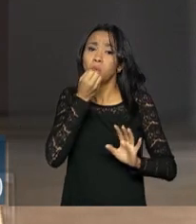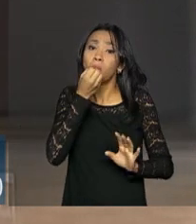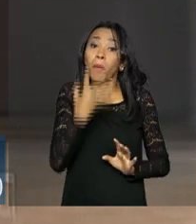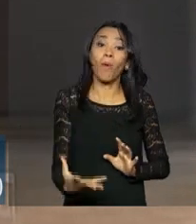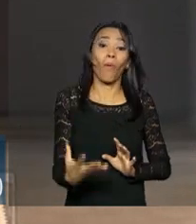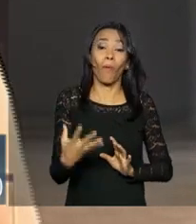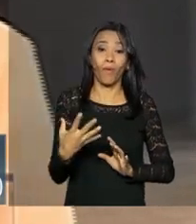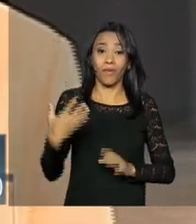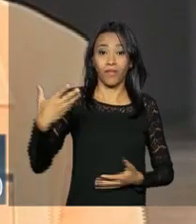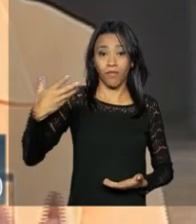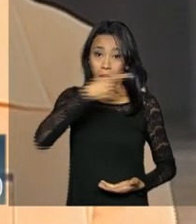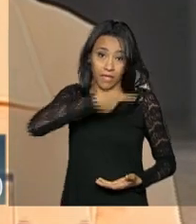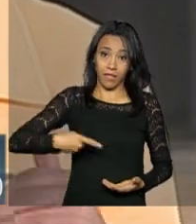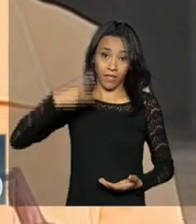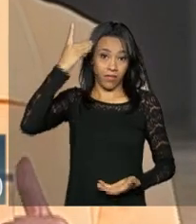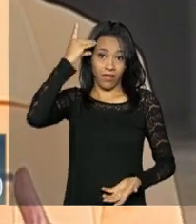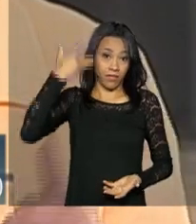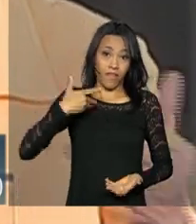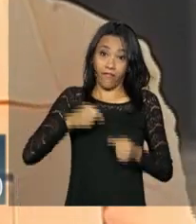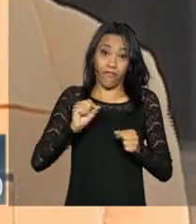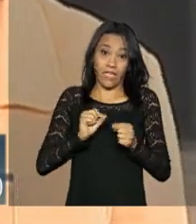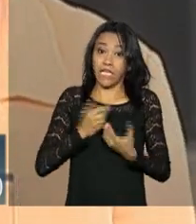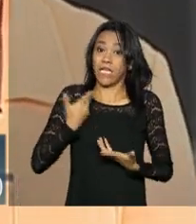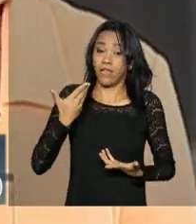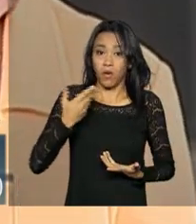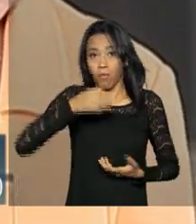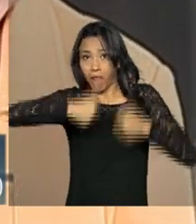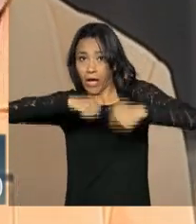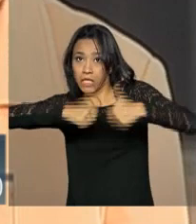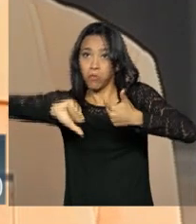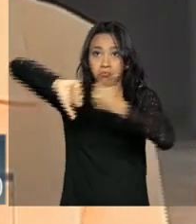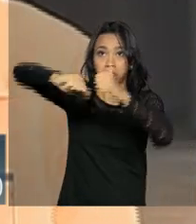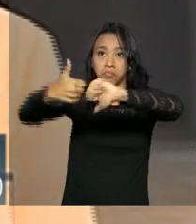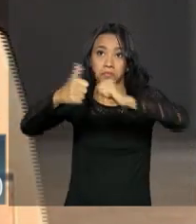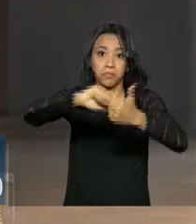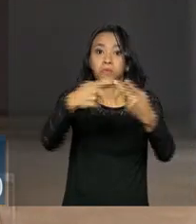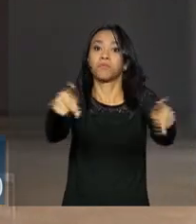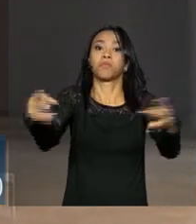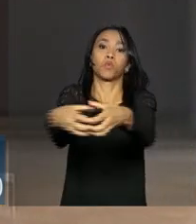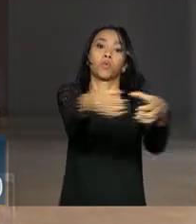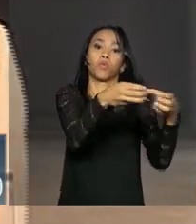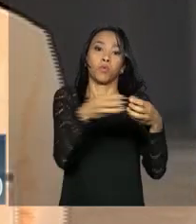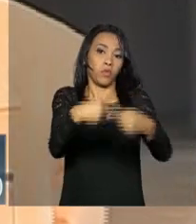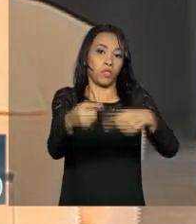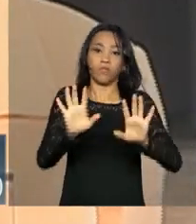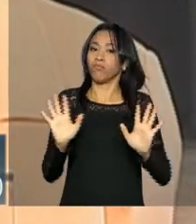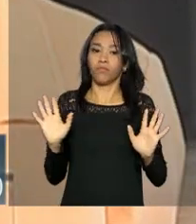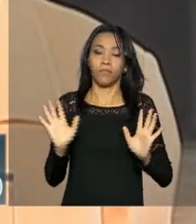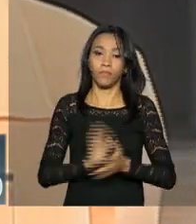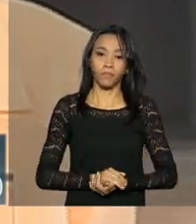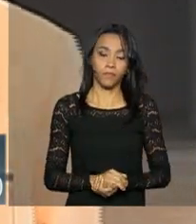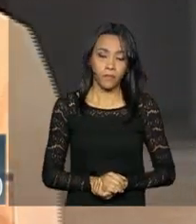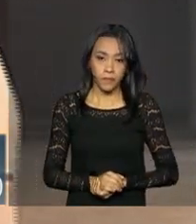uma presidente da República ficar fazendo avaliação sobre ações políticas de quem quer que seja. Essa proposta do senador de Raul para fazer isso na gerais